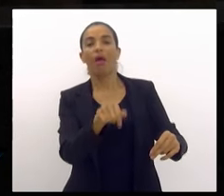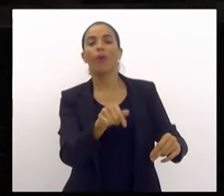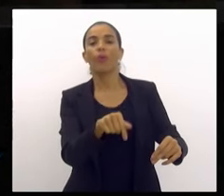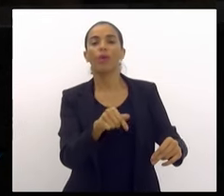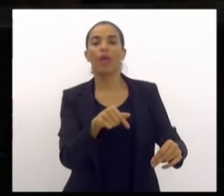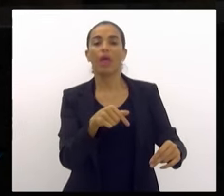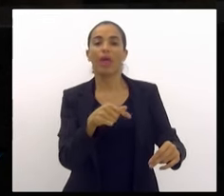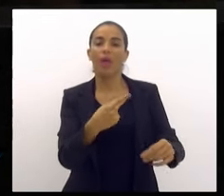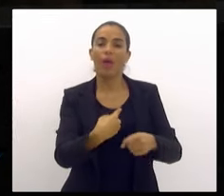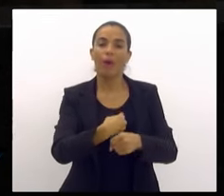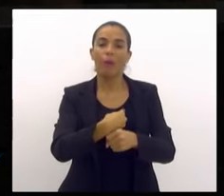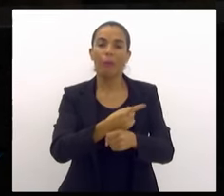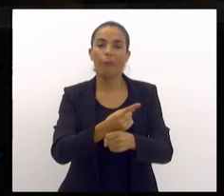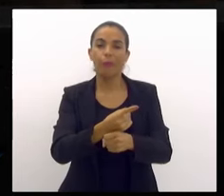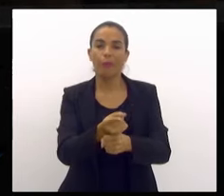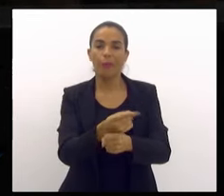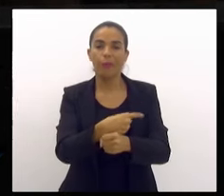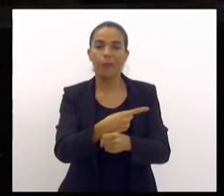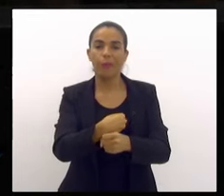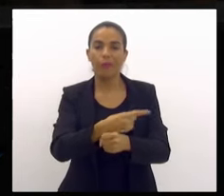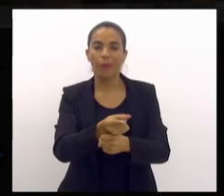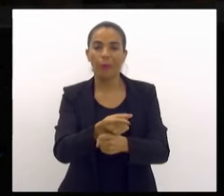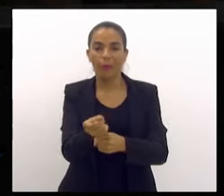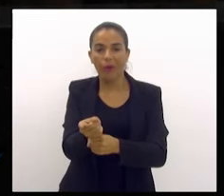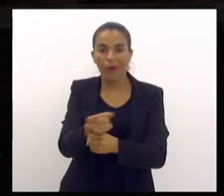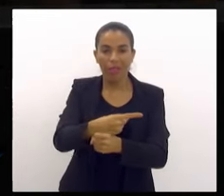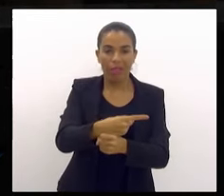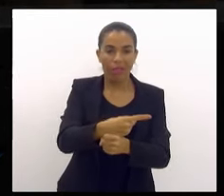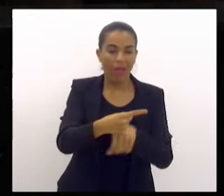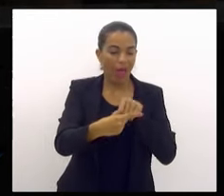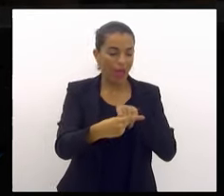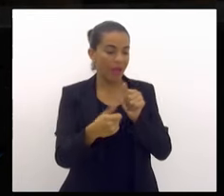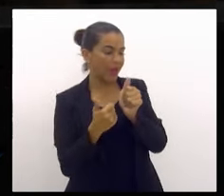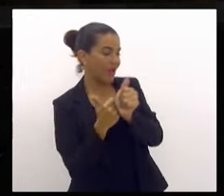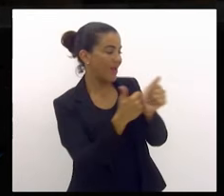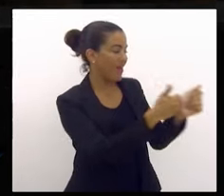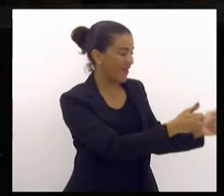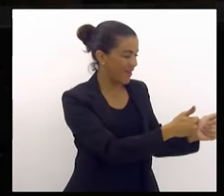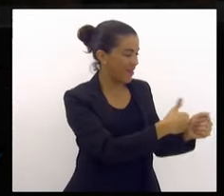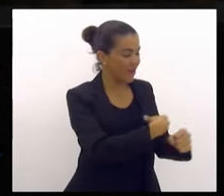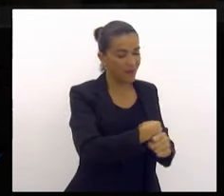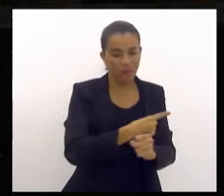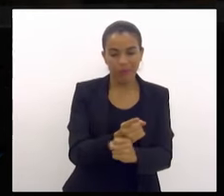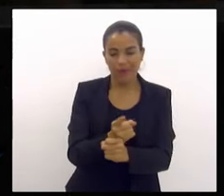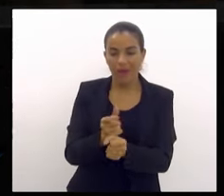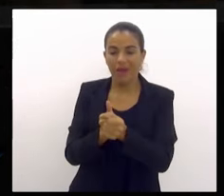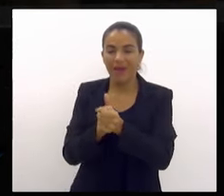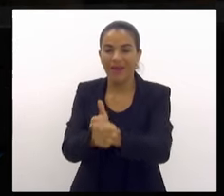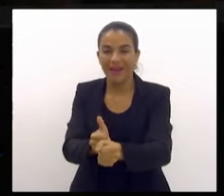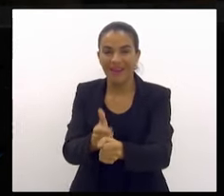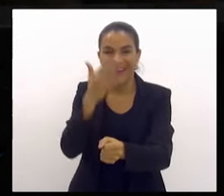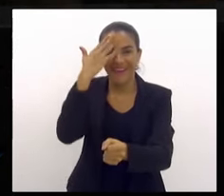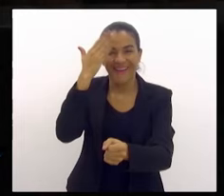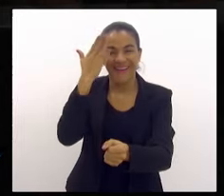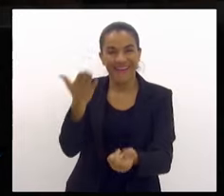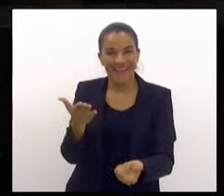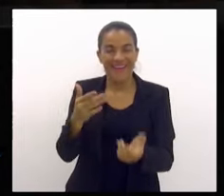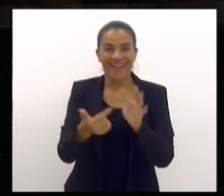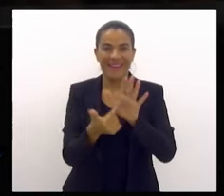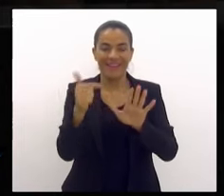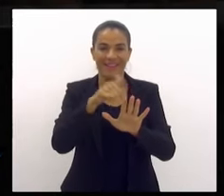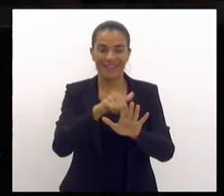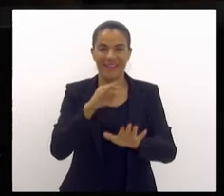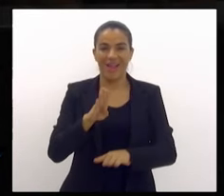Porque, pelo menos, a bússola aponta o norte magnético e, pelo menos, ele sabe onde está o norte. Porque, por